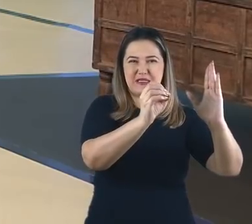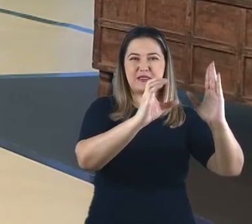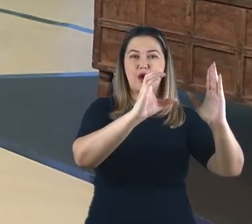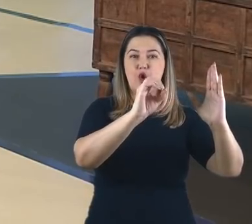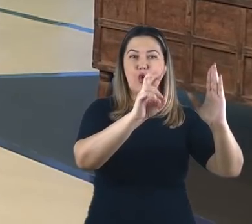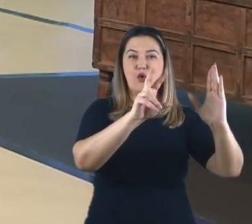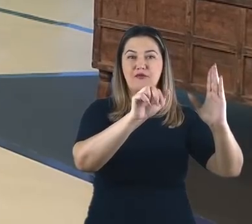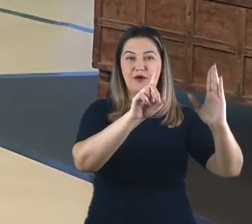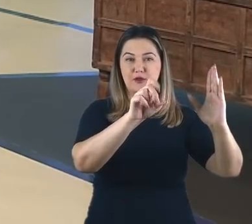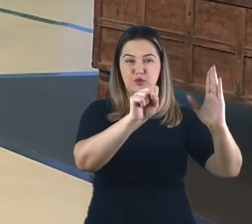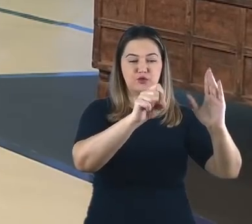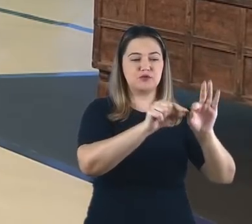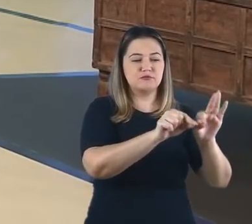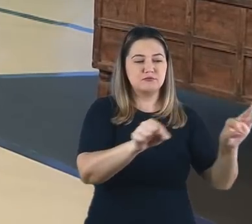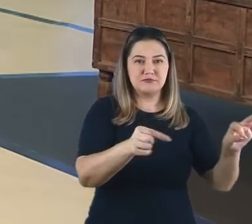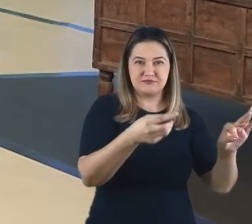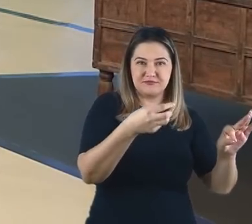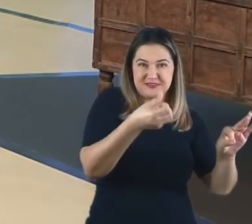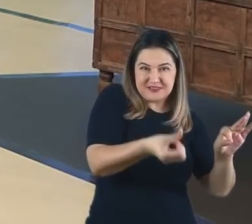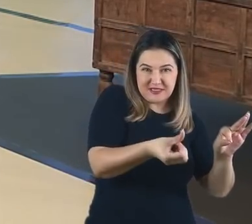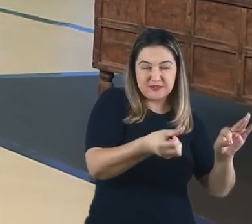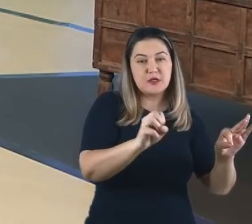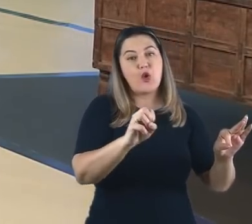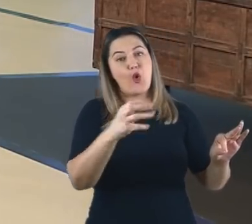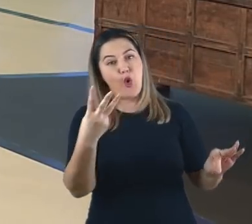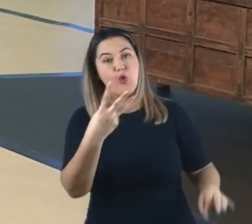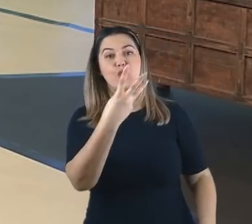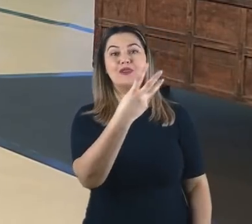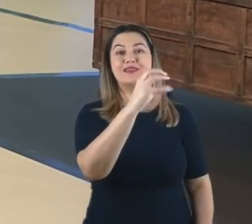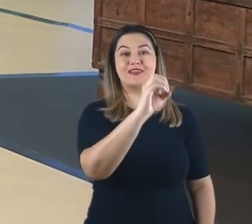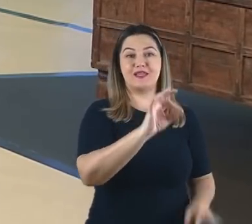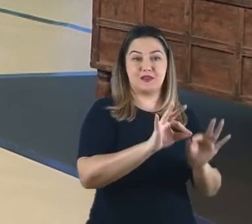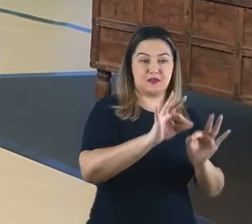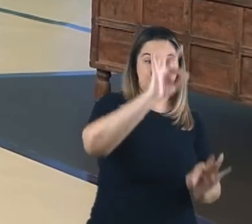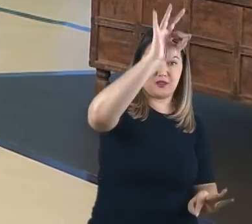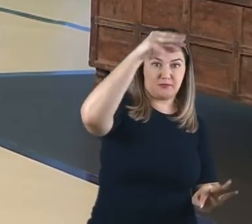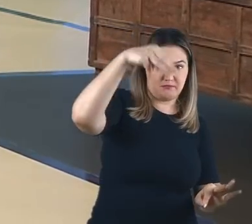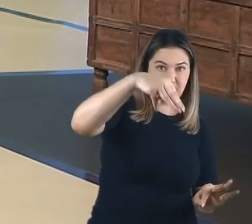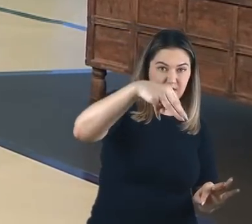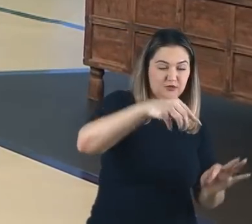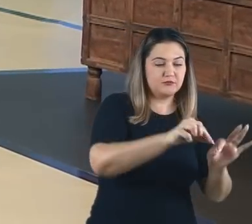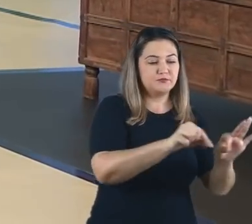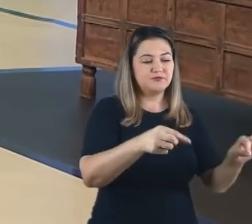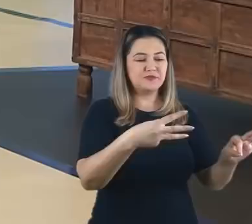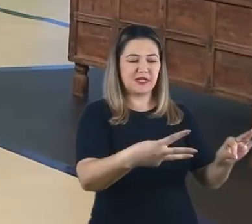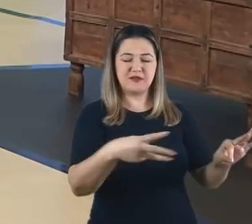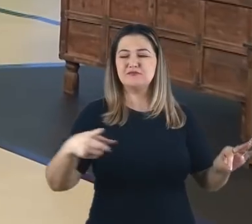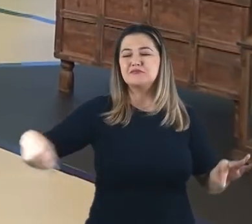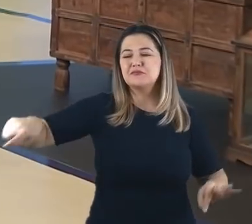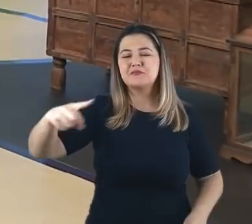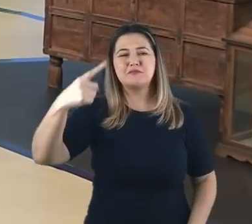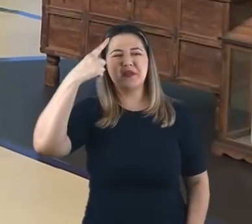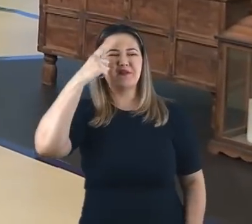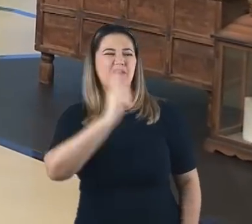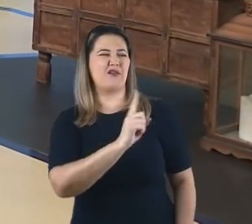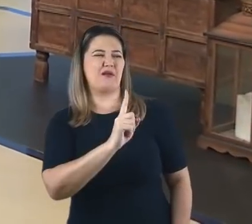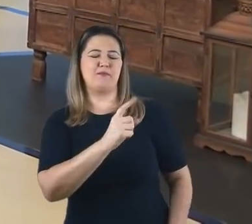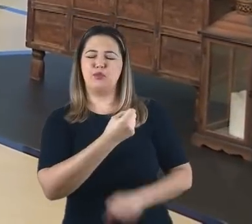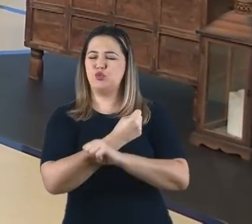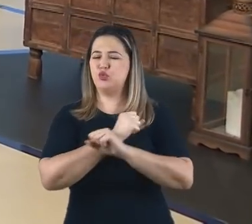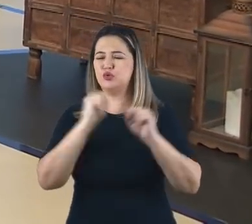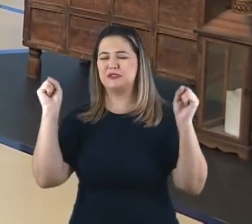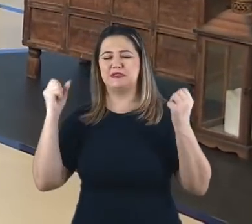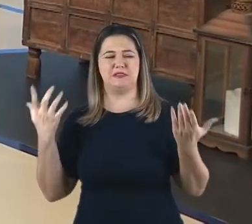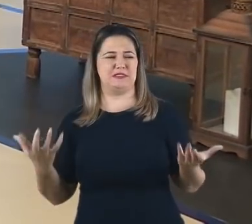6 ou 30 metros de altura por 3 de largura, seria uma evidência de que aquele elemento era lendário.